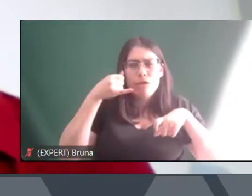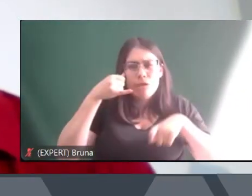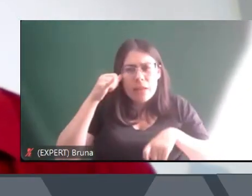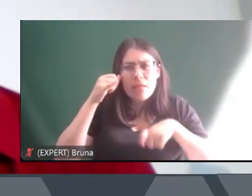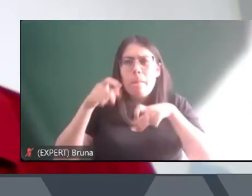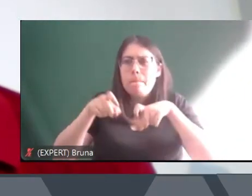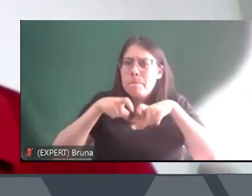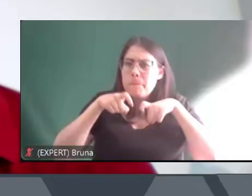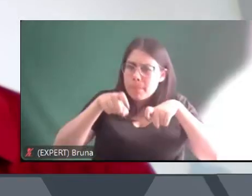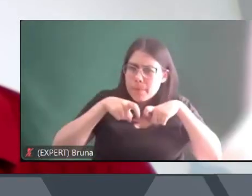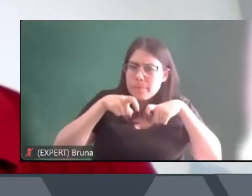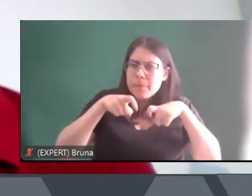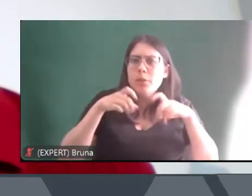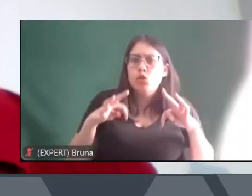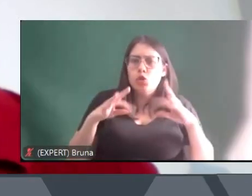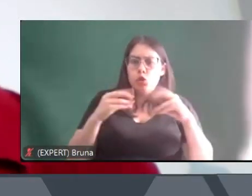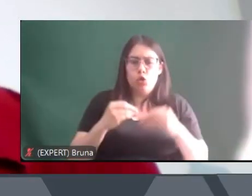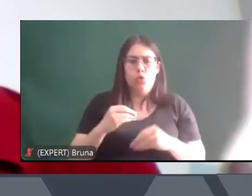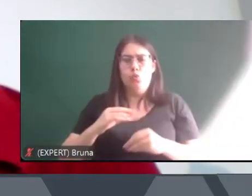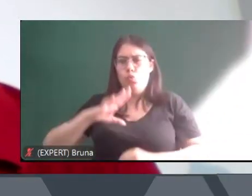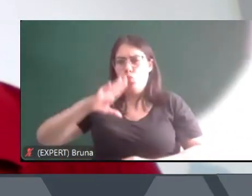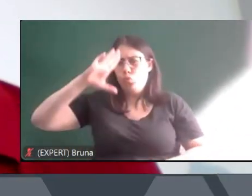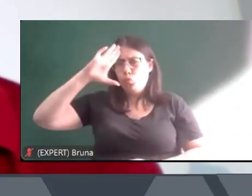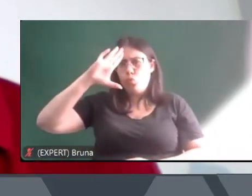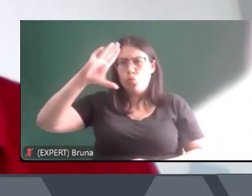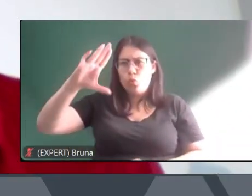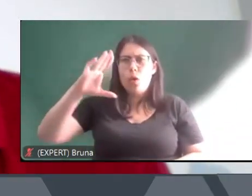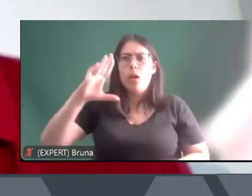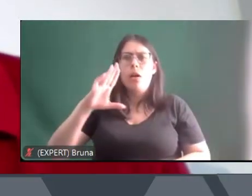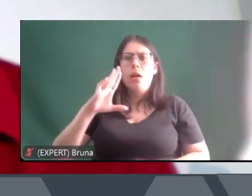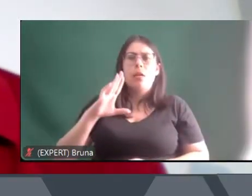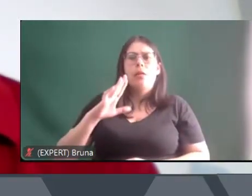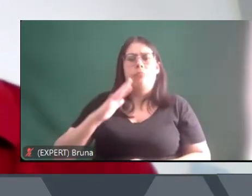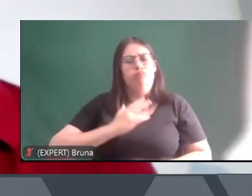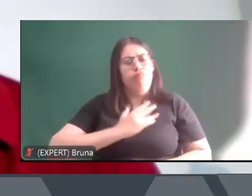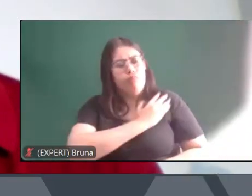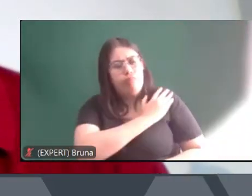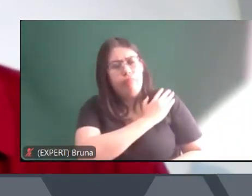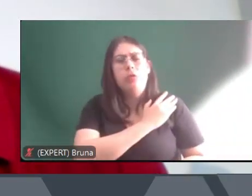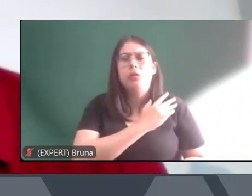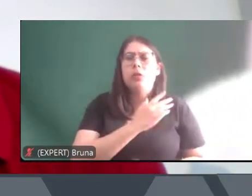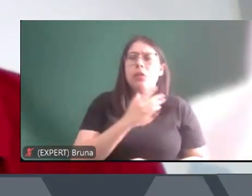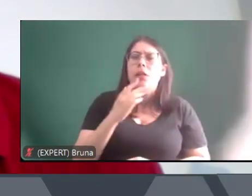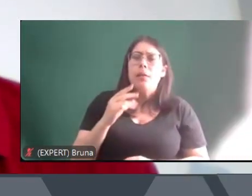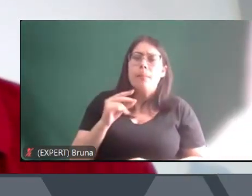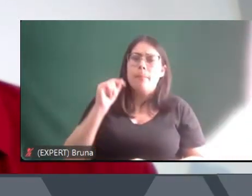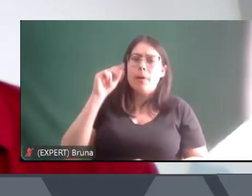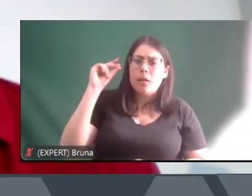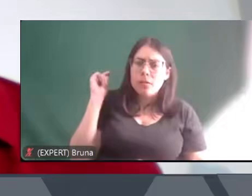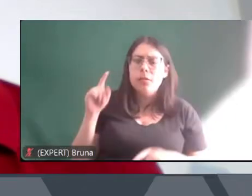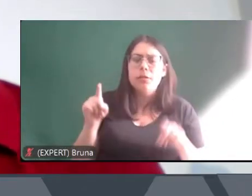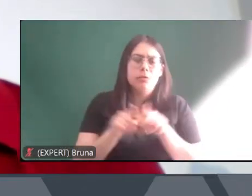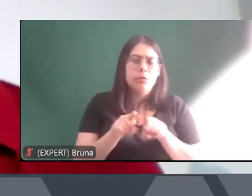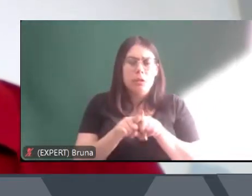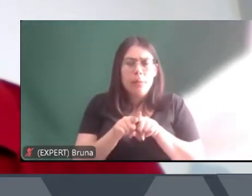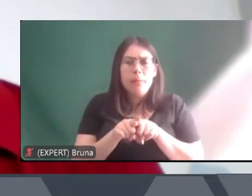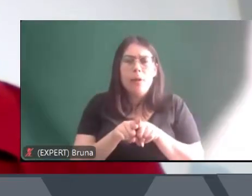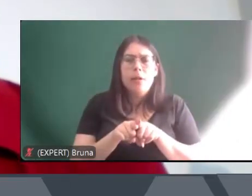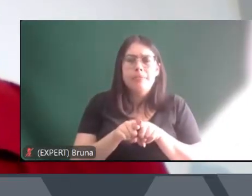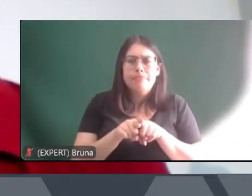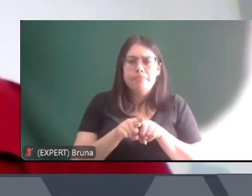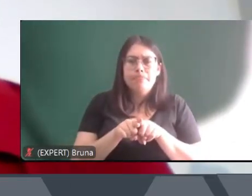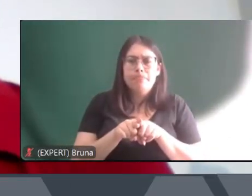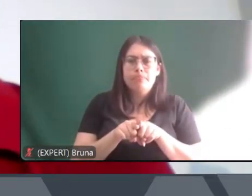o papel dos coronéis na República Velha, da institucionalidade do coronelismo e da